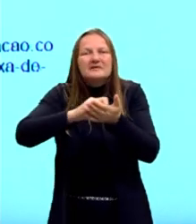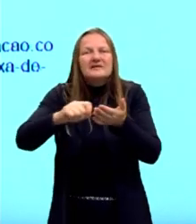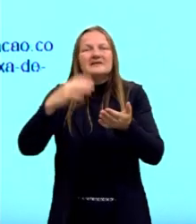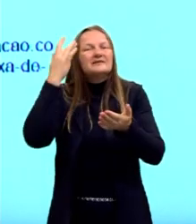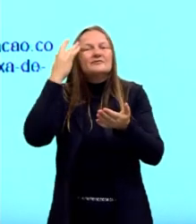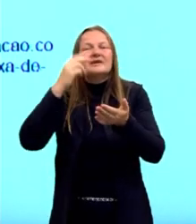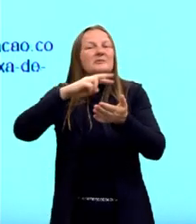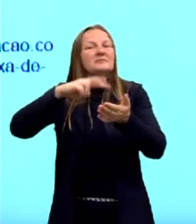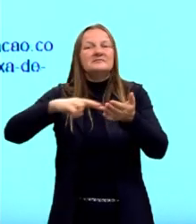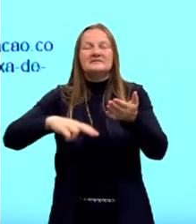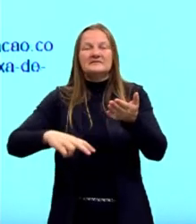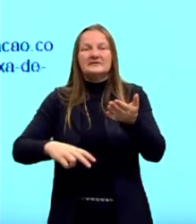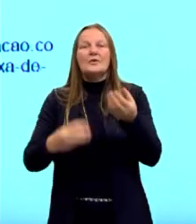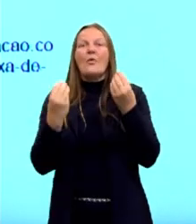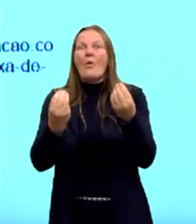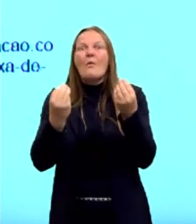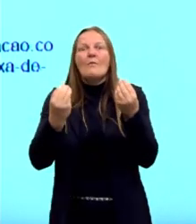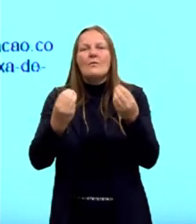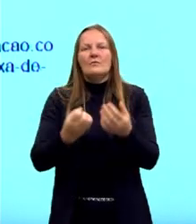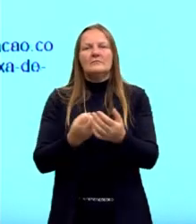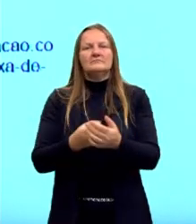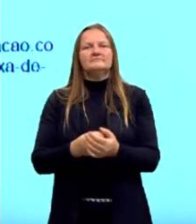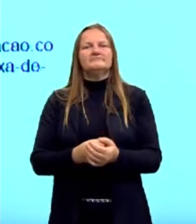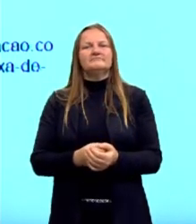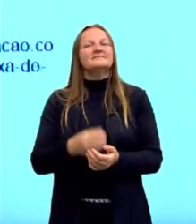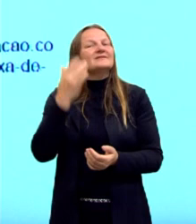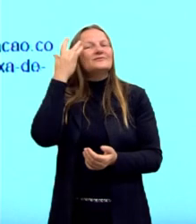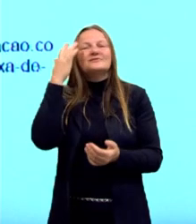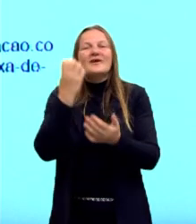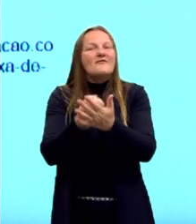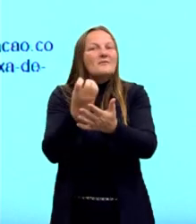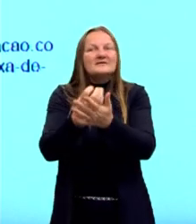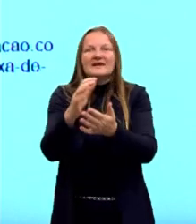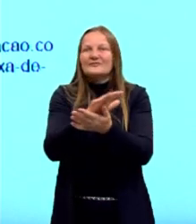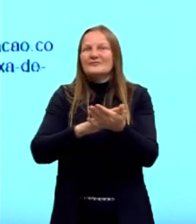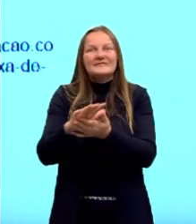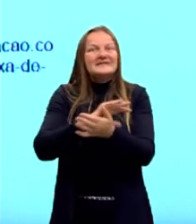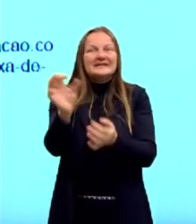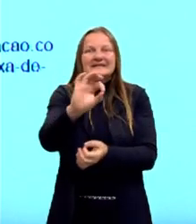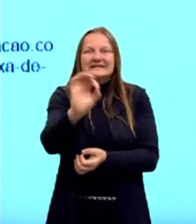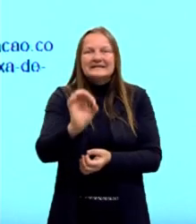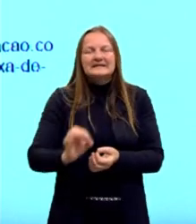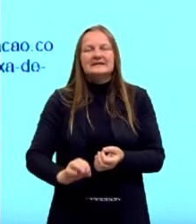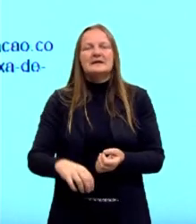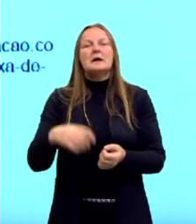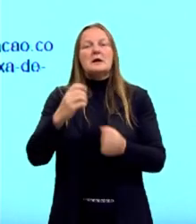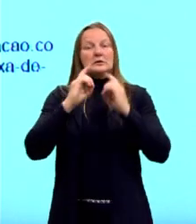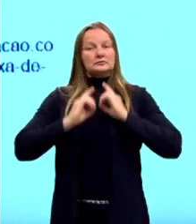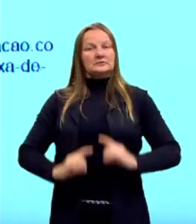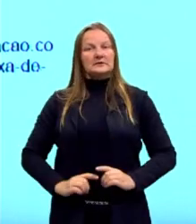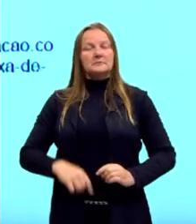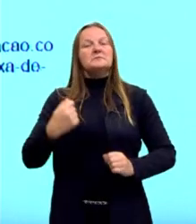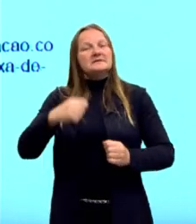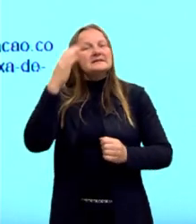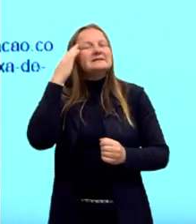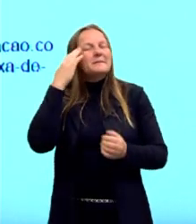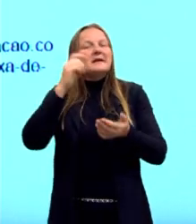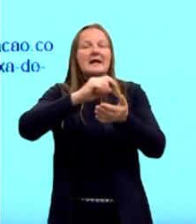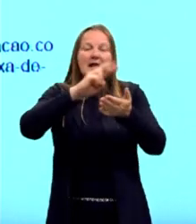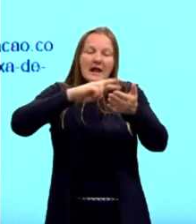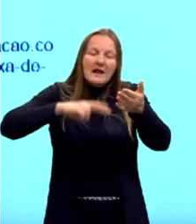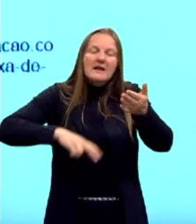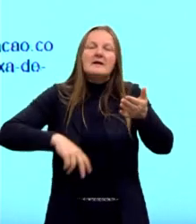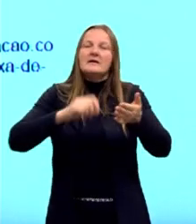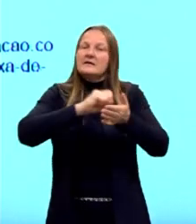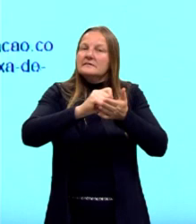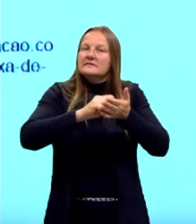Um ser humano precisa exercer a sua dignidade, um mínimo é saber ler e escrever, etc. Também